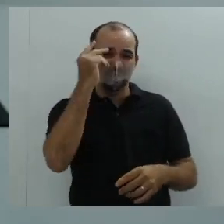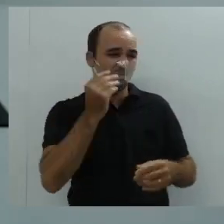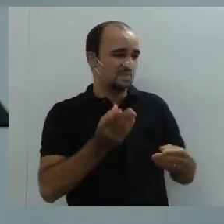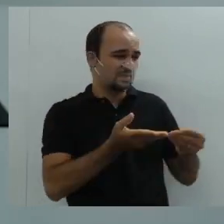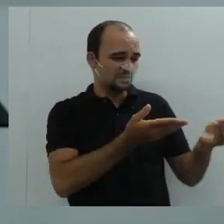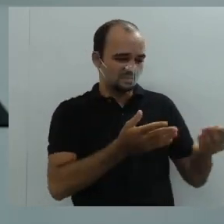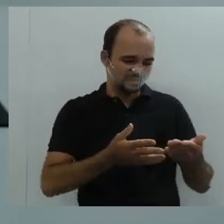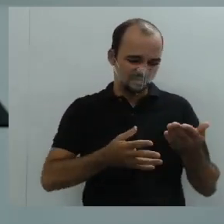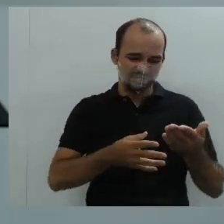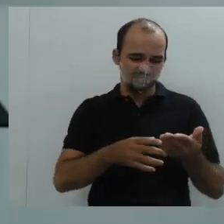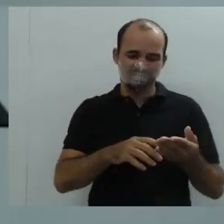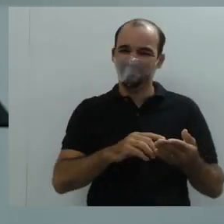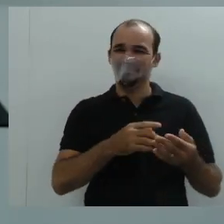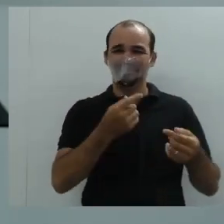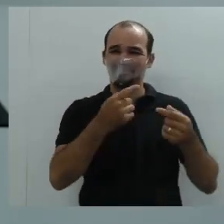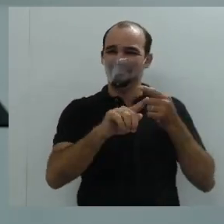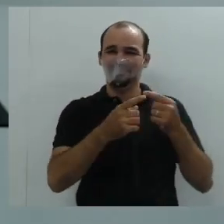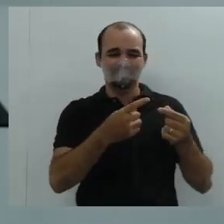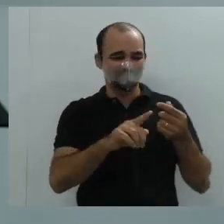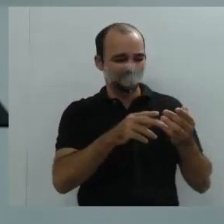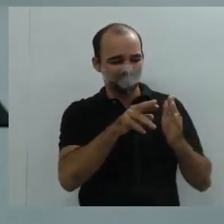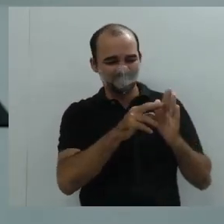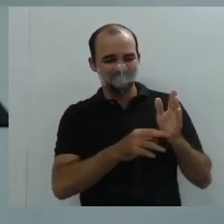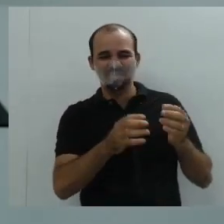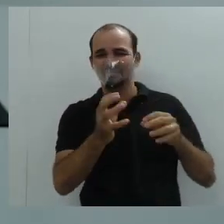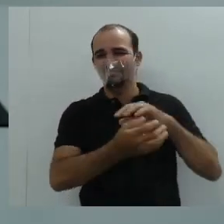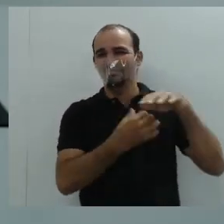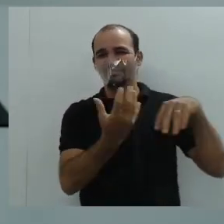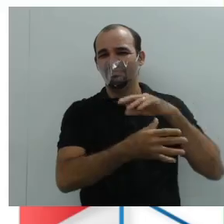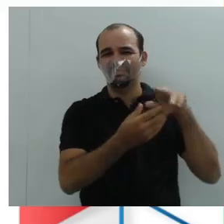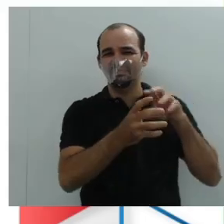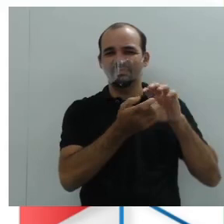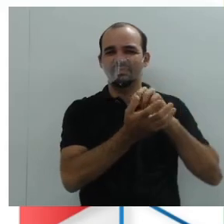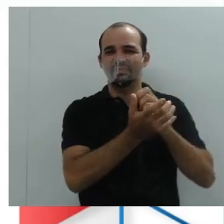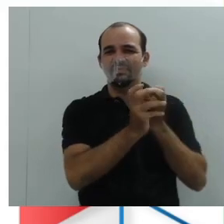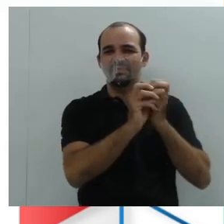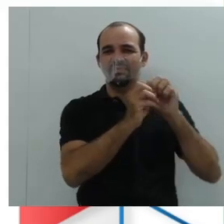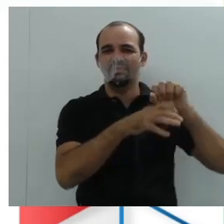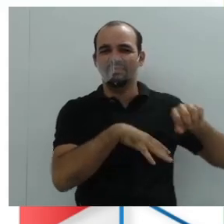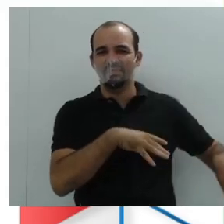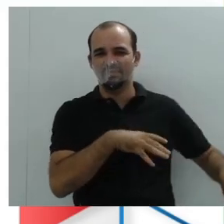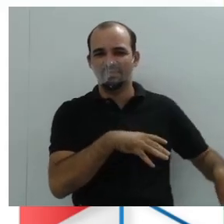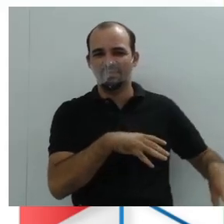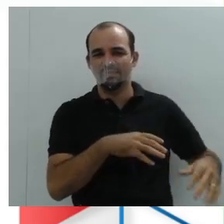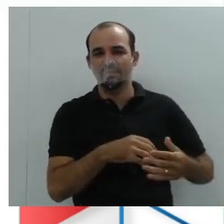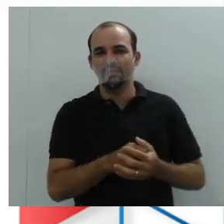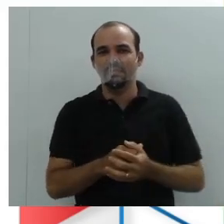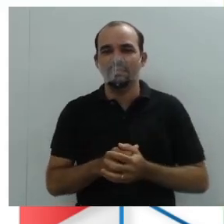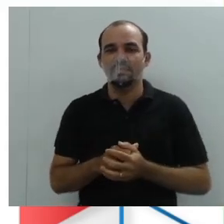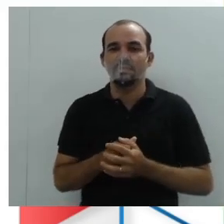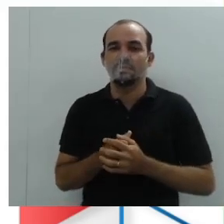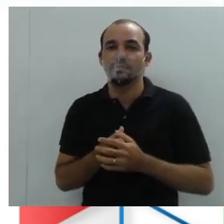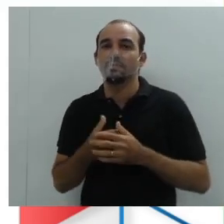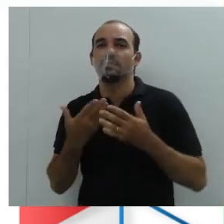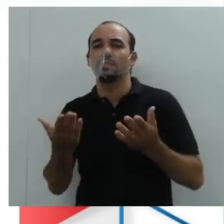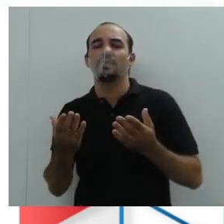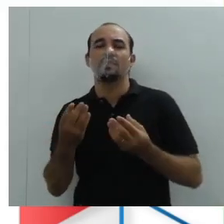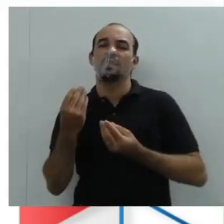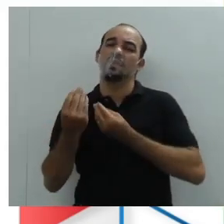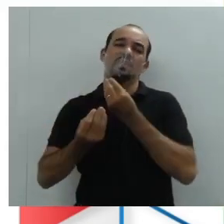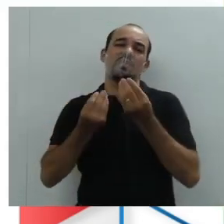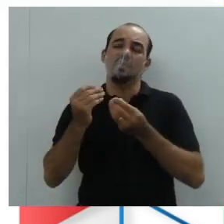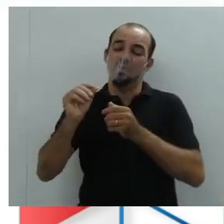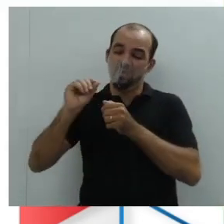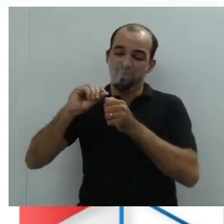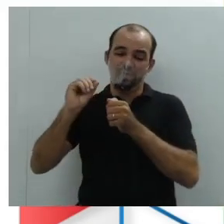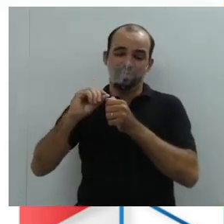atendido. Vamos seguir em diante. Para elaborar, então, um bom abaixo assinado, o que é que a